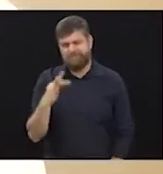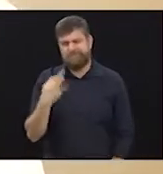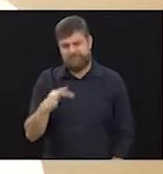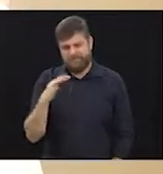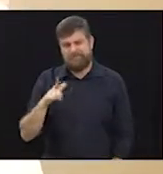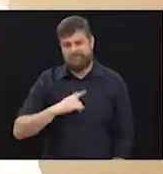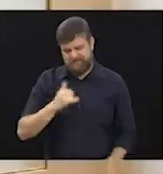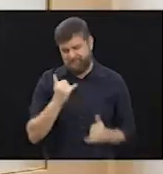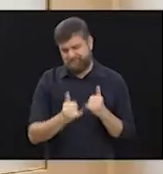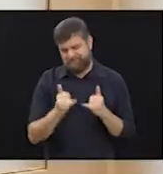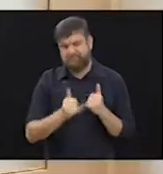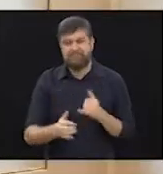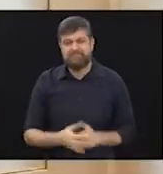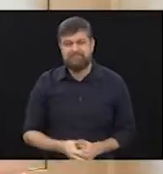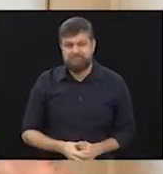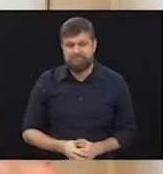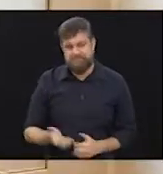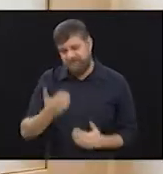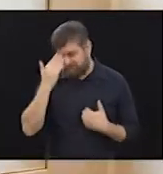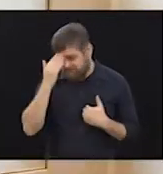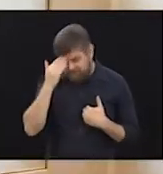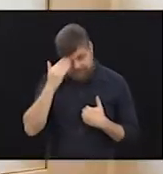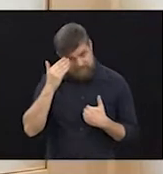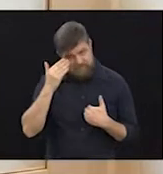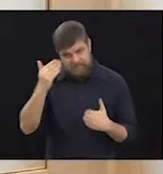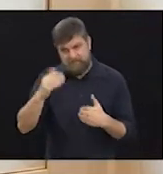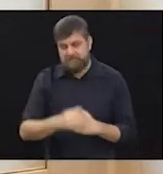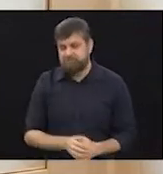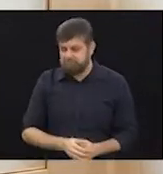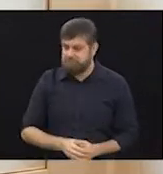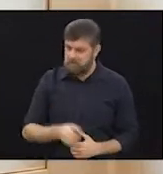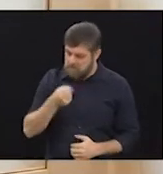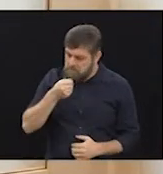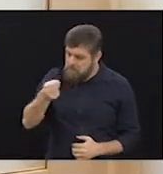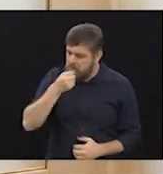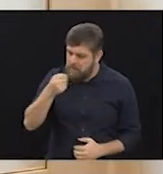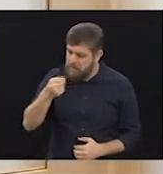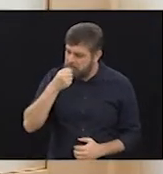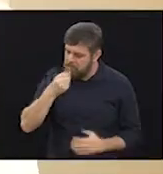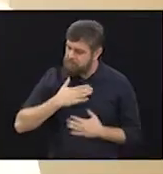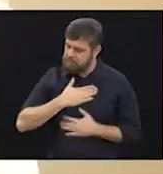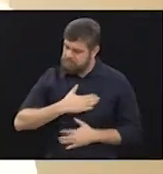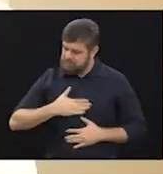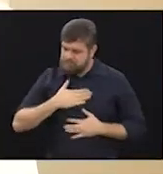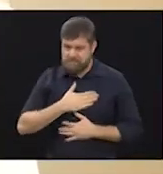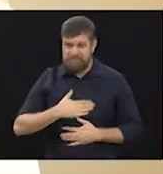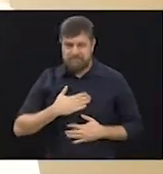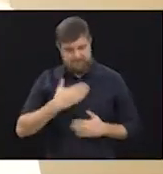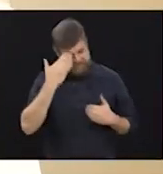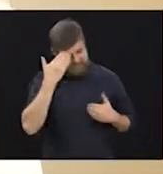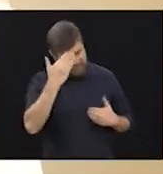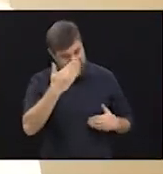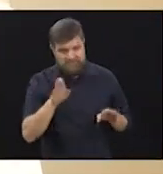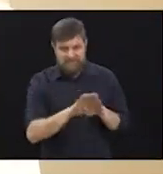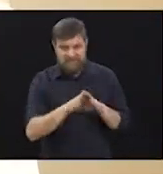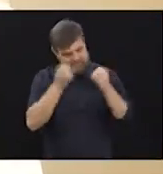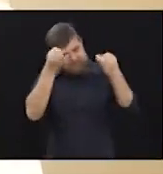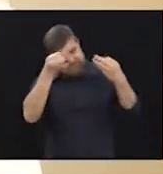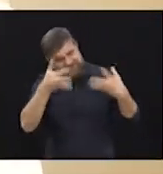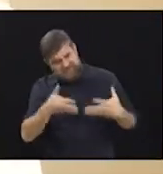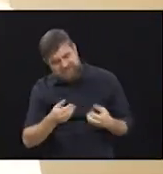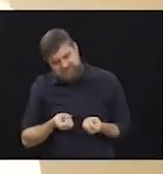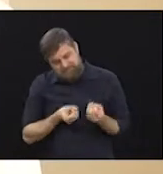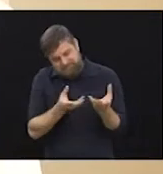pouquinho tem. Bom, doutora, a gente queria agradecer a sua atenção com a gente aqui, muito obrigada, viu? Agradeço a presença e espero ter